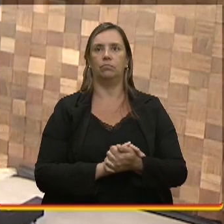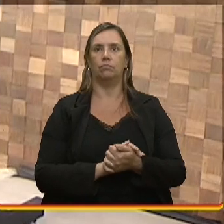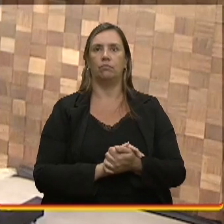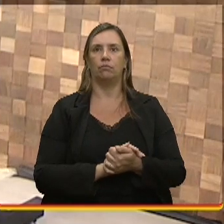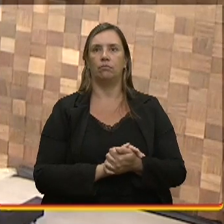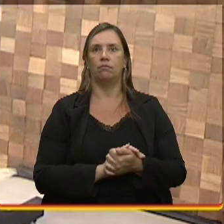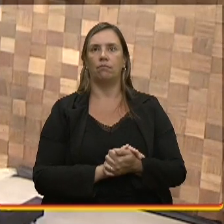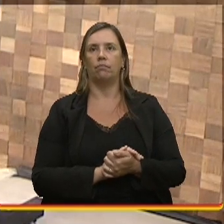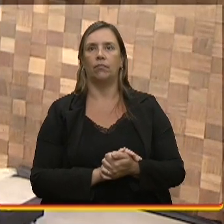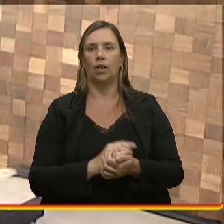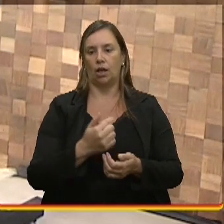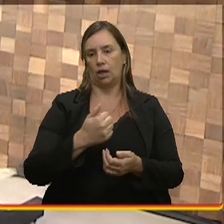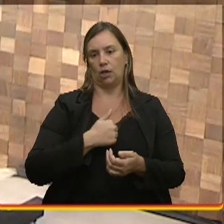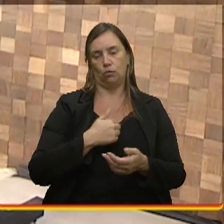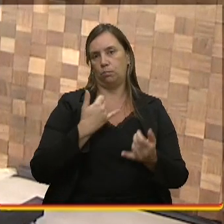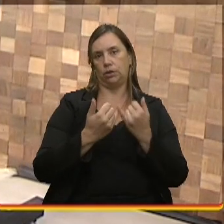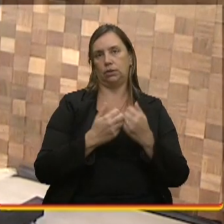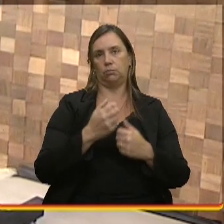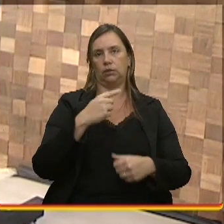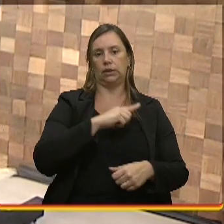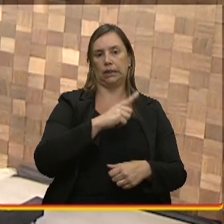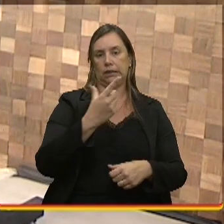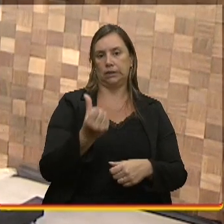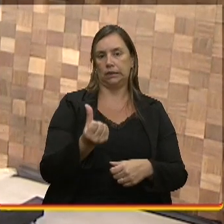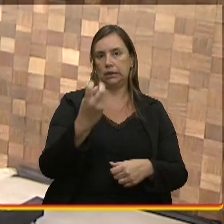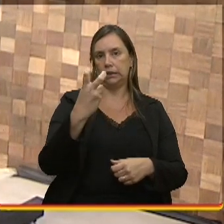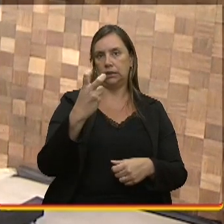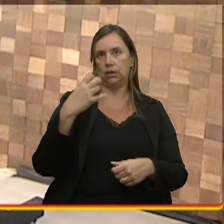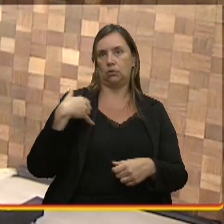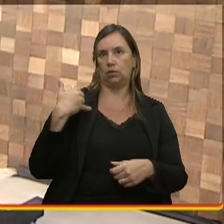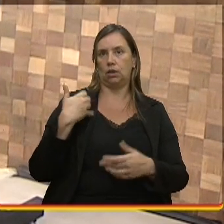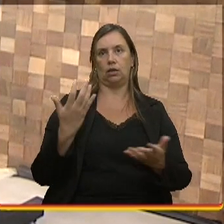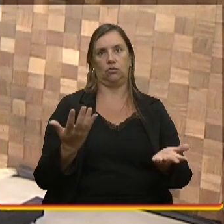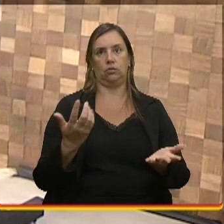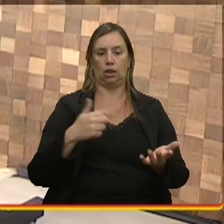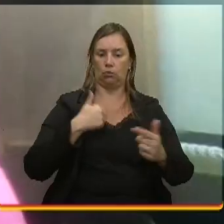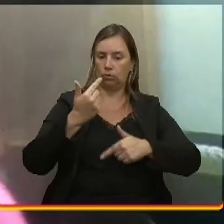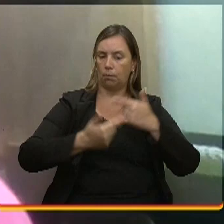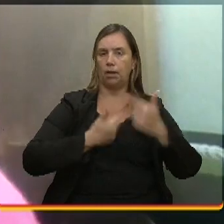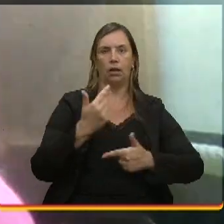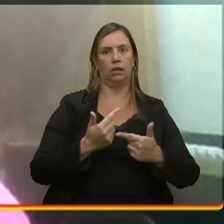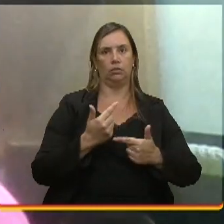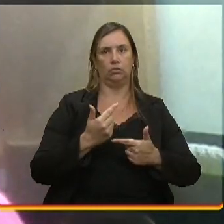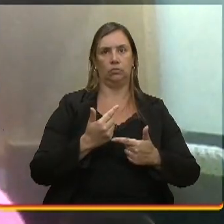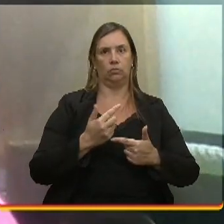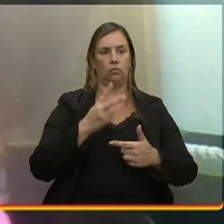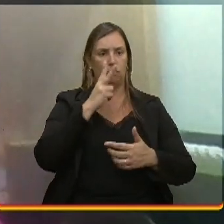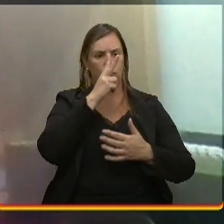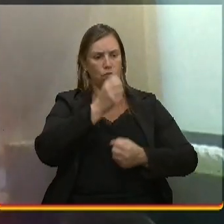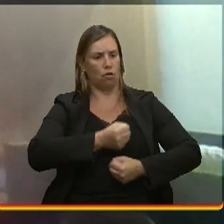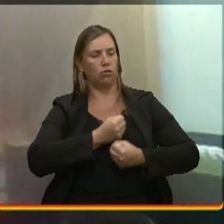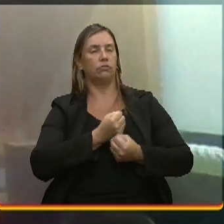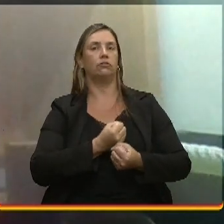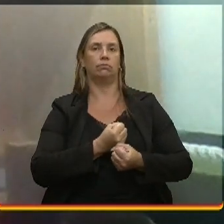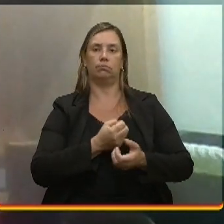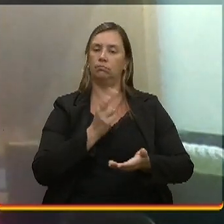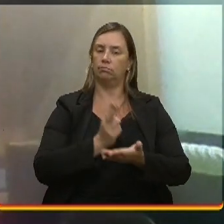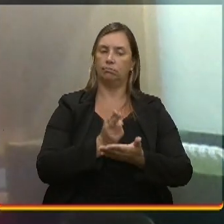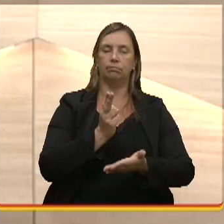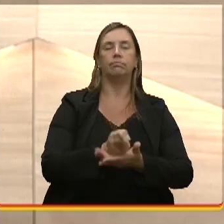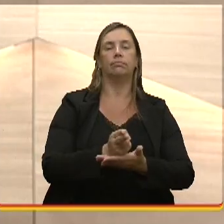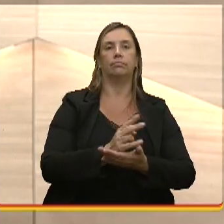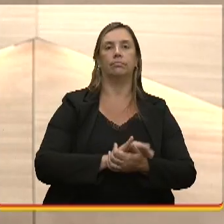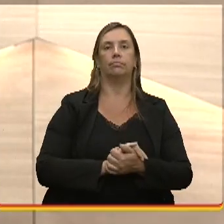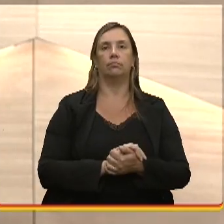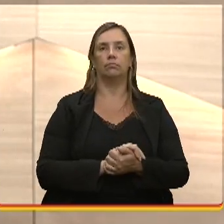etarismo, né? Eu mesma tenho 65 anos e estou aí trabalhando e aí, entendeu? Com o vigor de sempre. Exatamente.